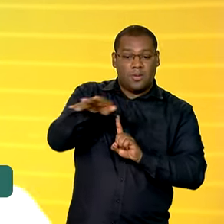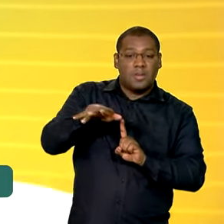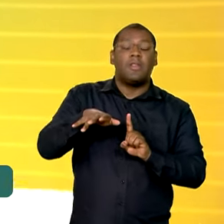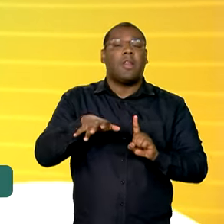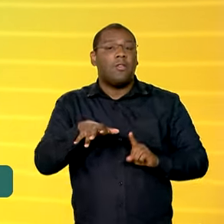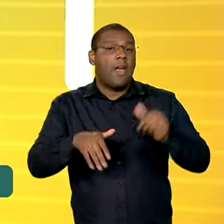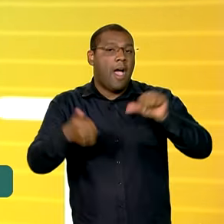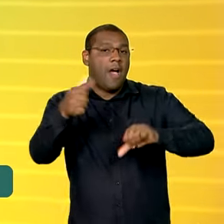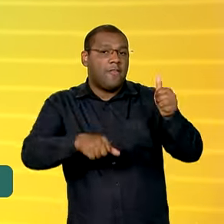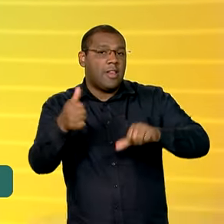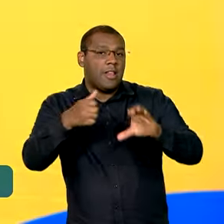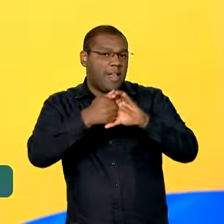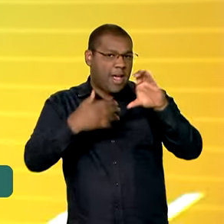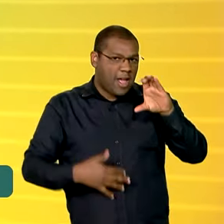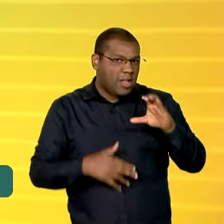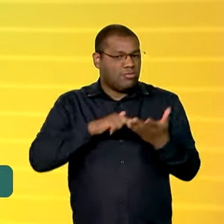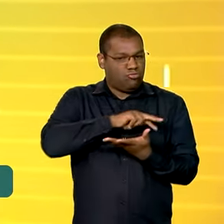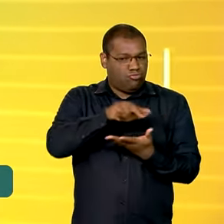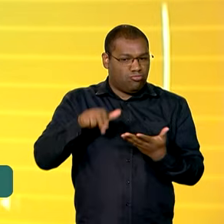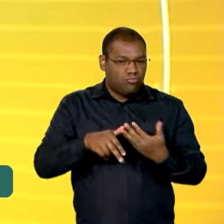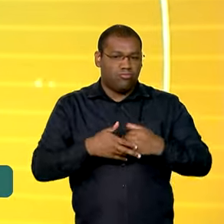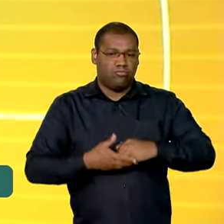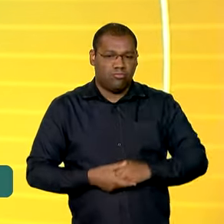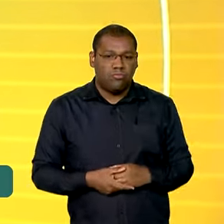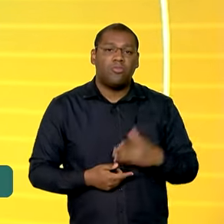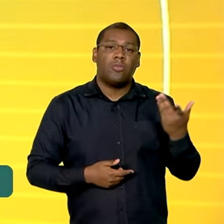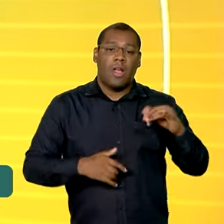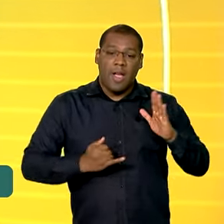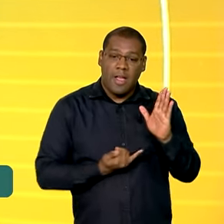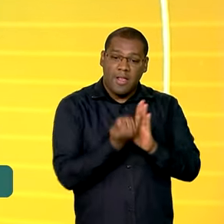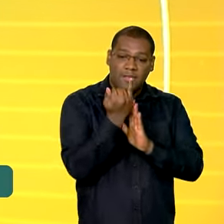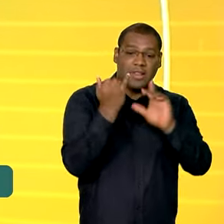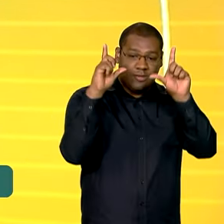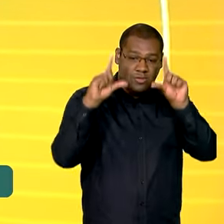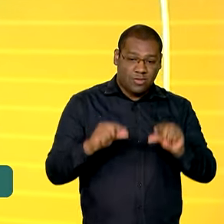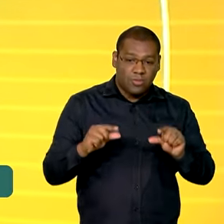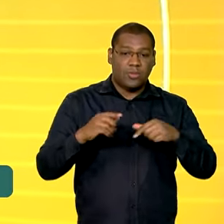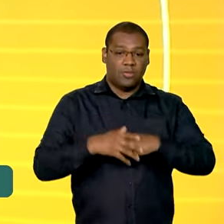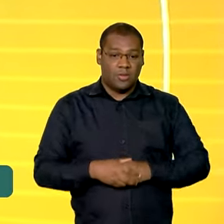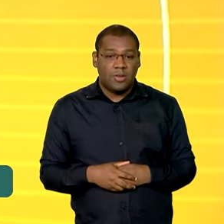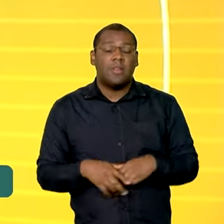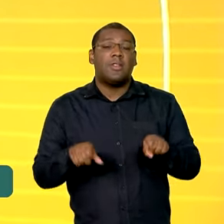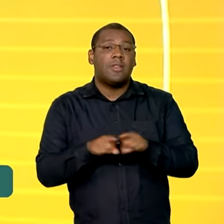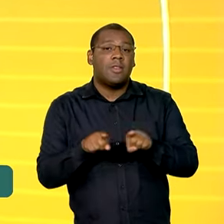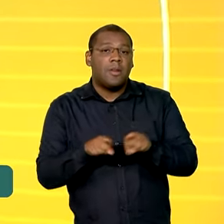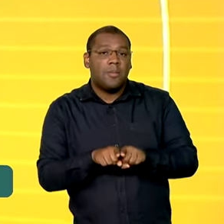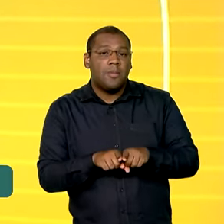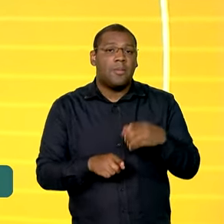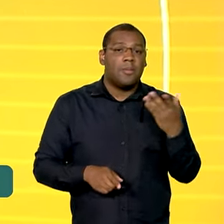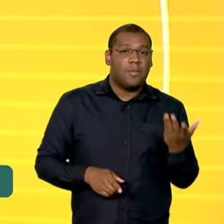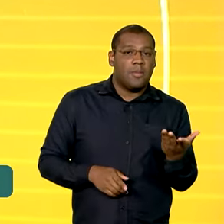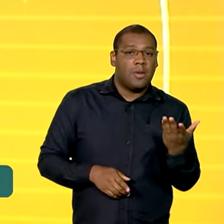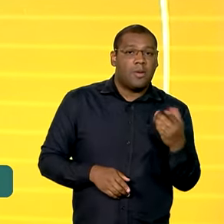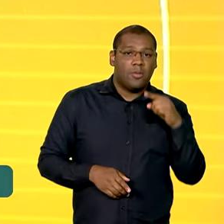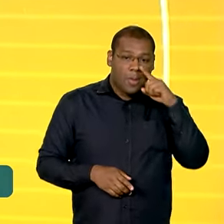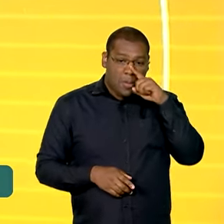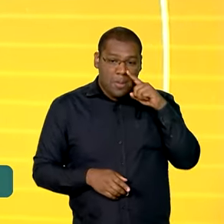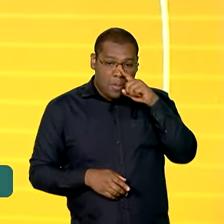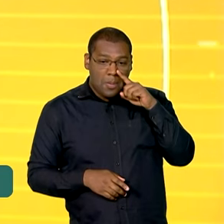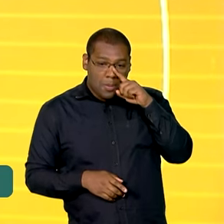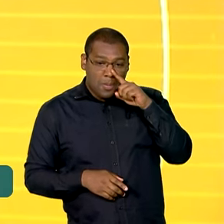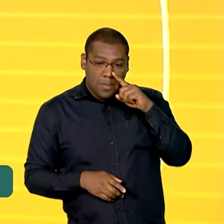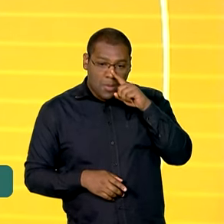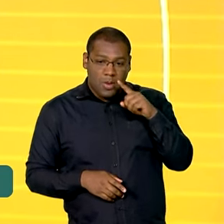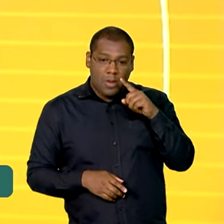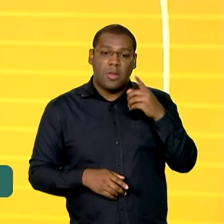aspectos como a evolução do processo de desinflação, os cenários avaliados e o balanço de riscos. Ainda de acordo com o Banco